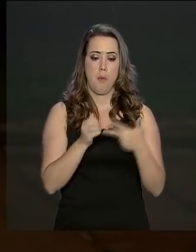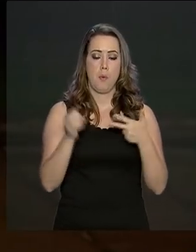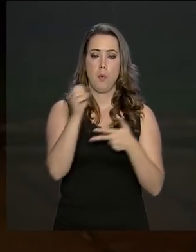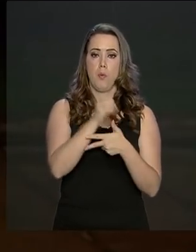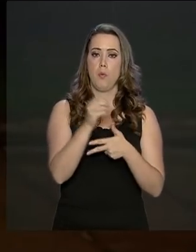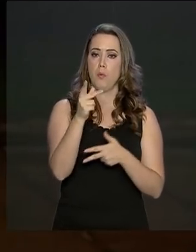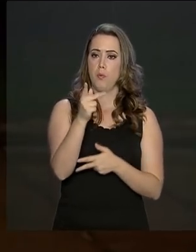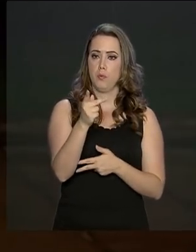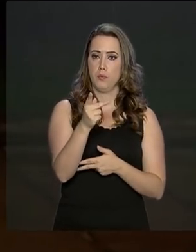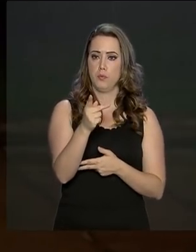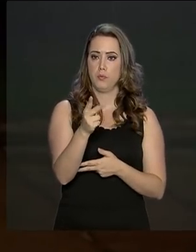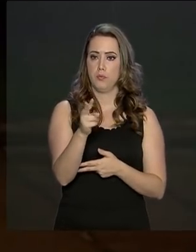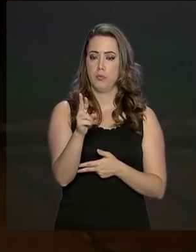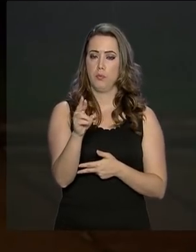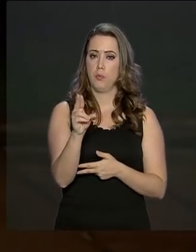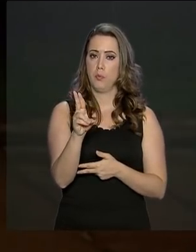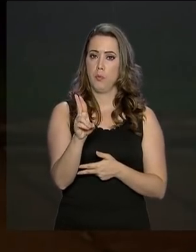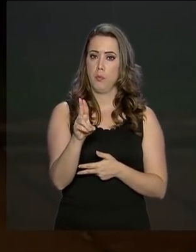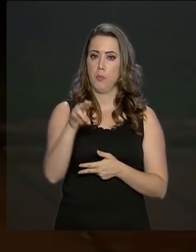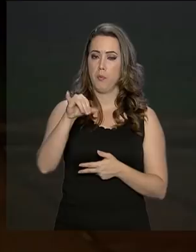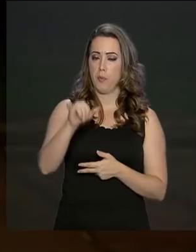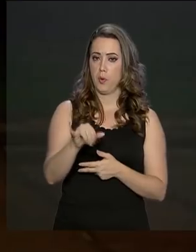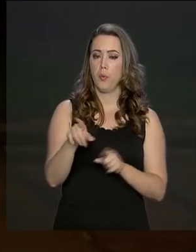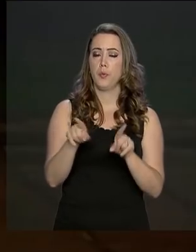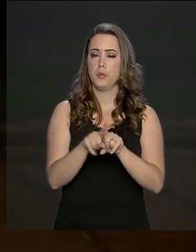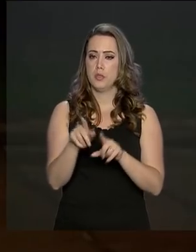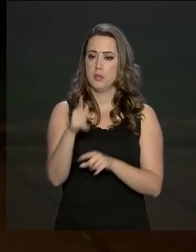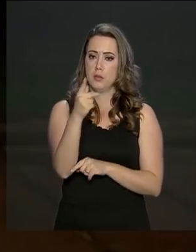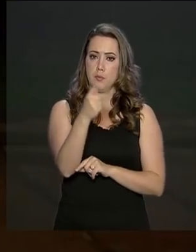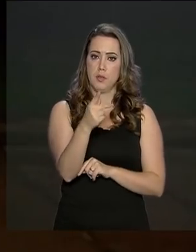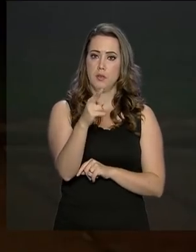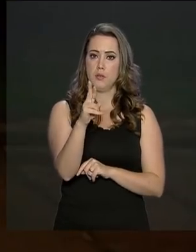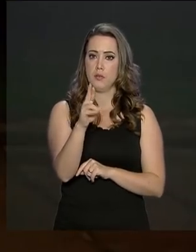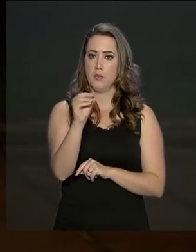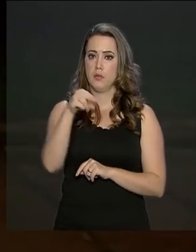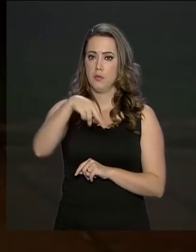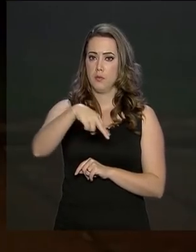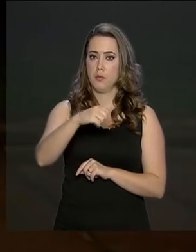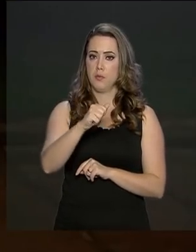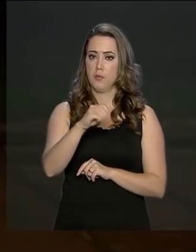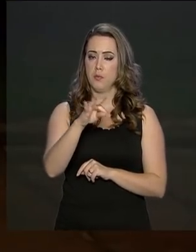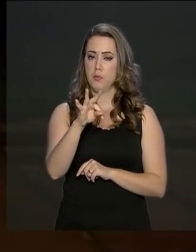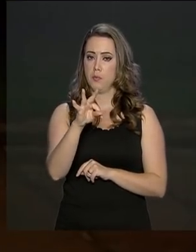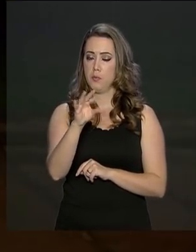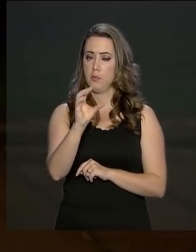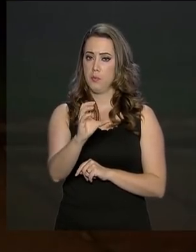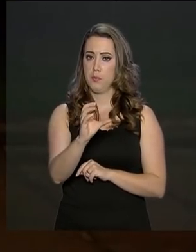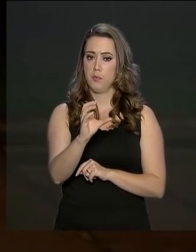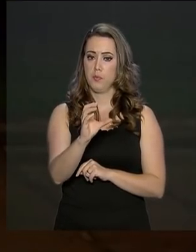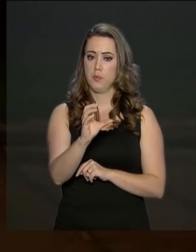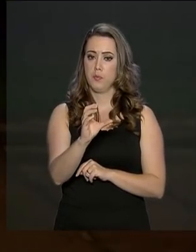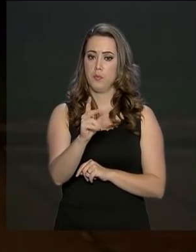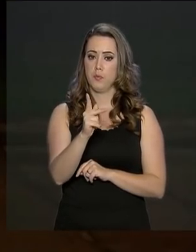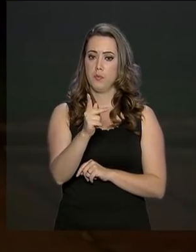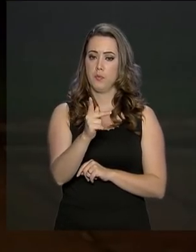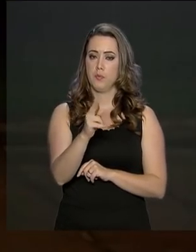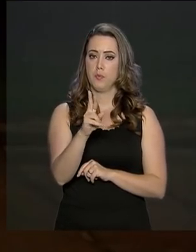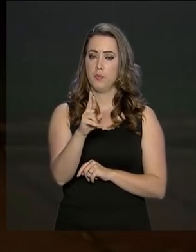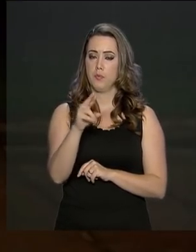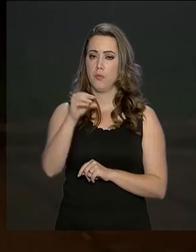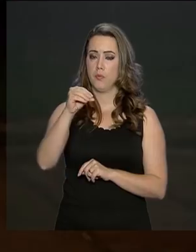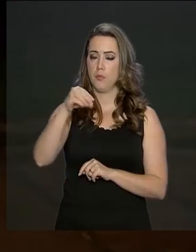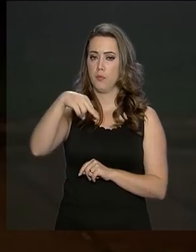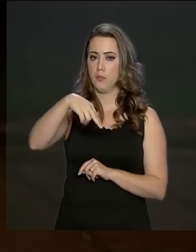Universidade para Todos, e o Pronatec, que é o Programa Nacional